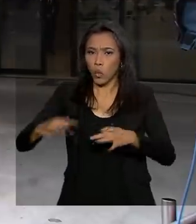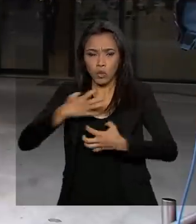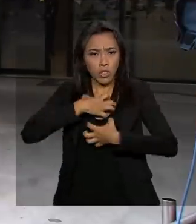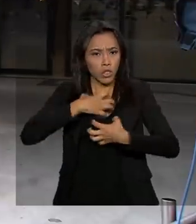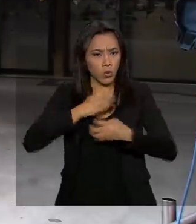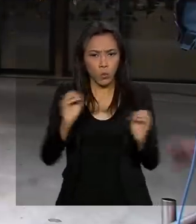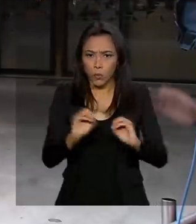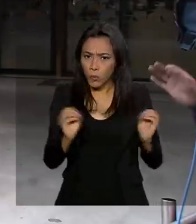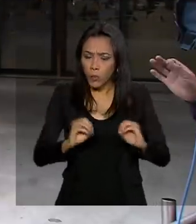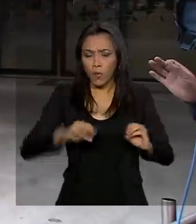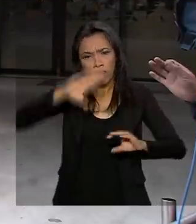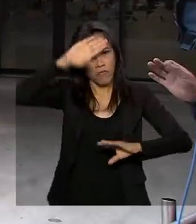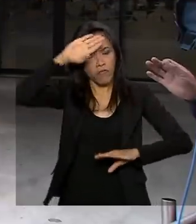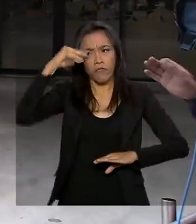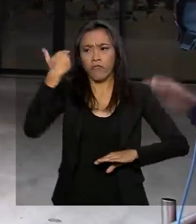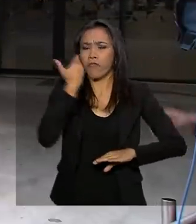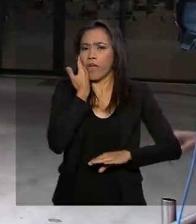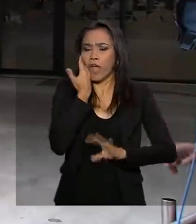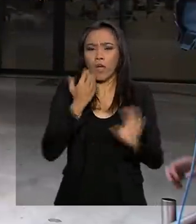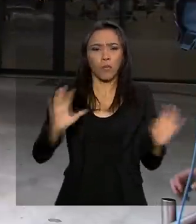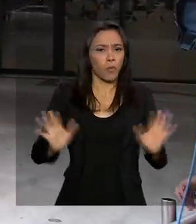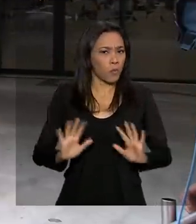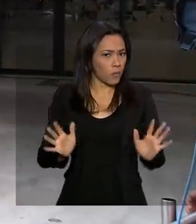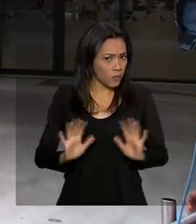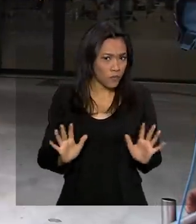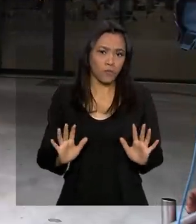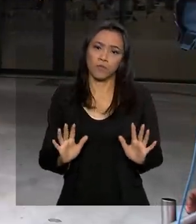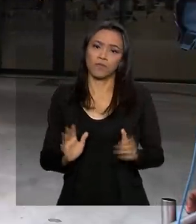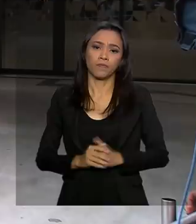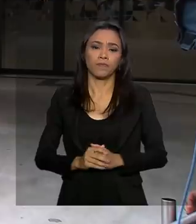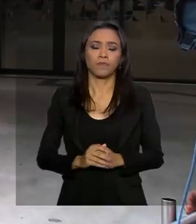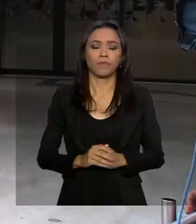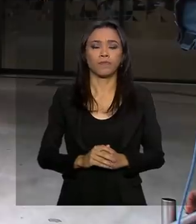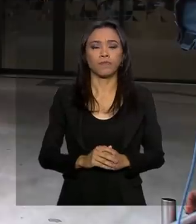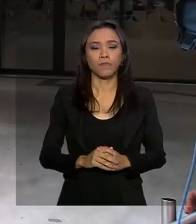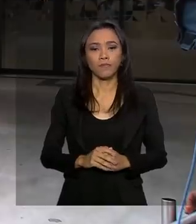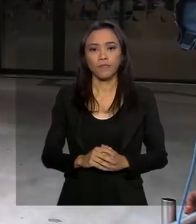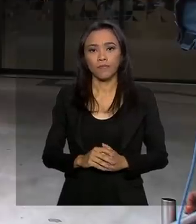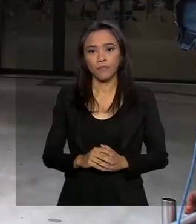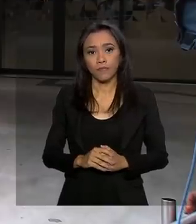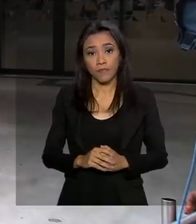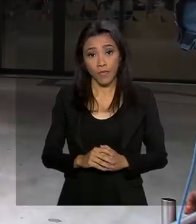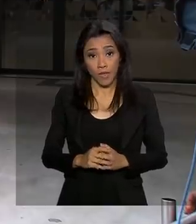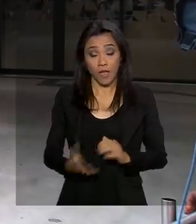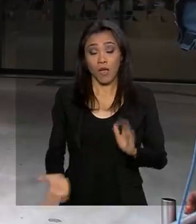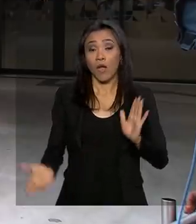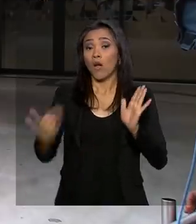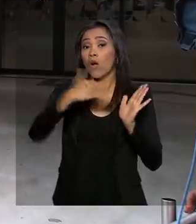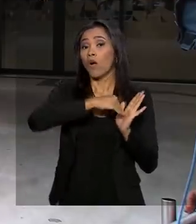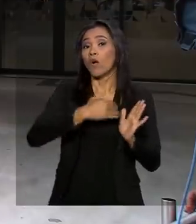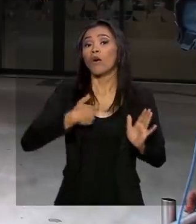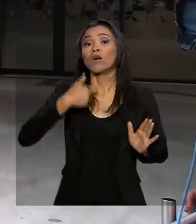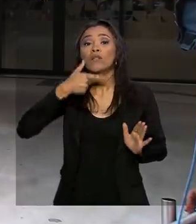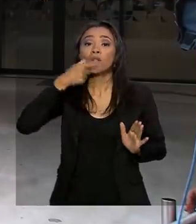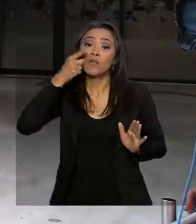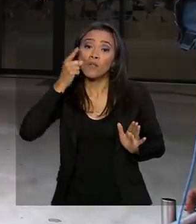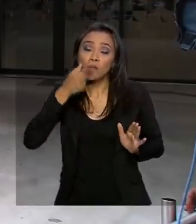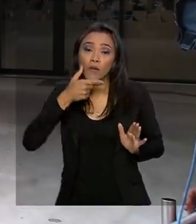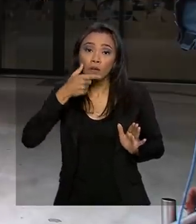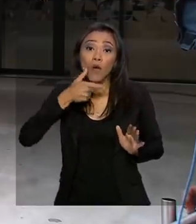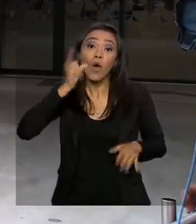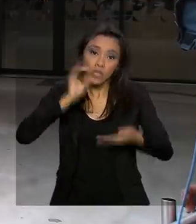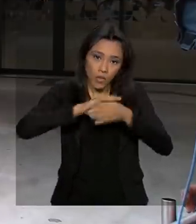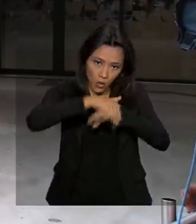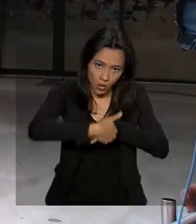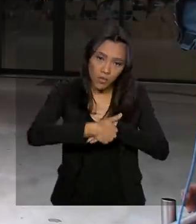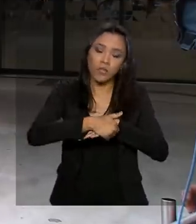febre e sem maiores complicações. Até a noite de ontem, o presidente da República permanecia